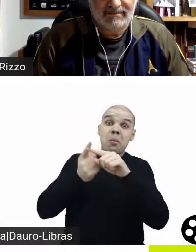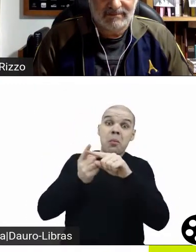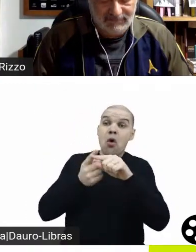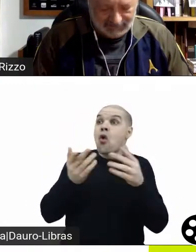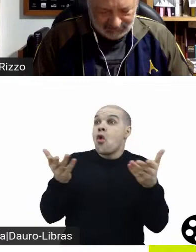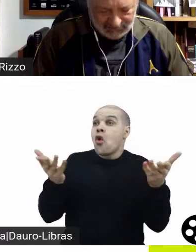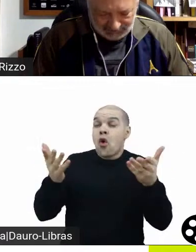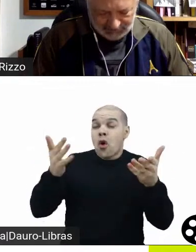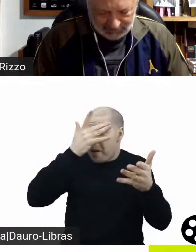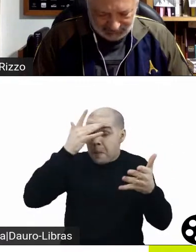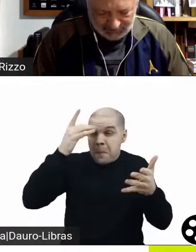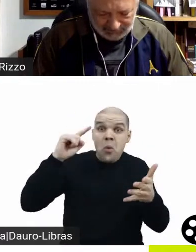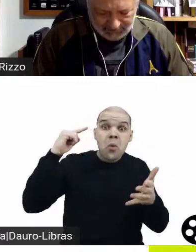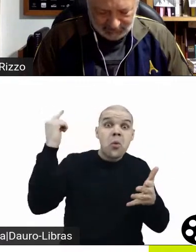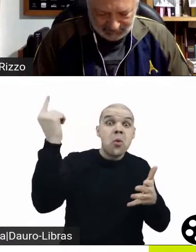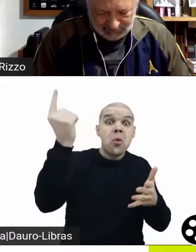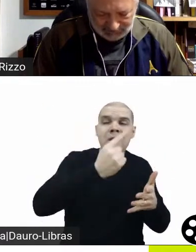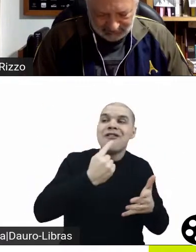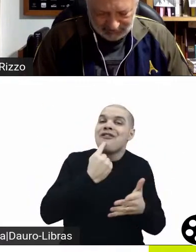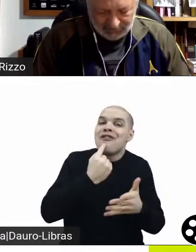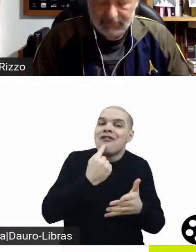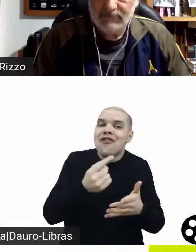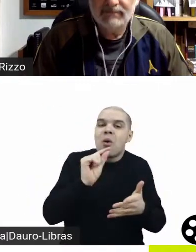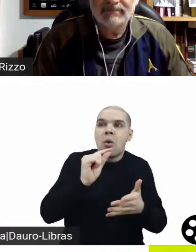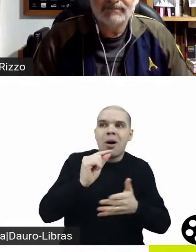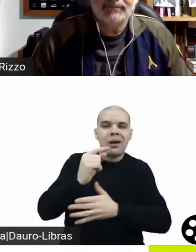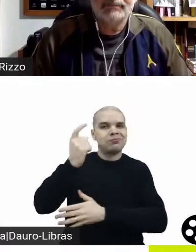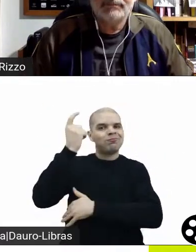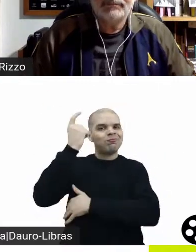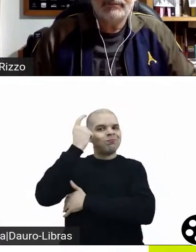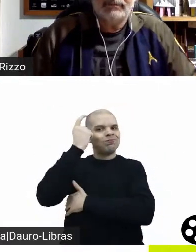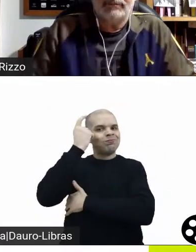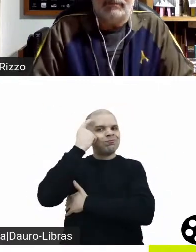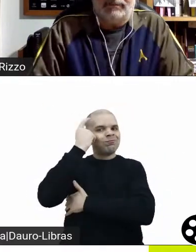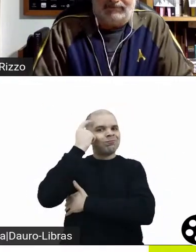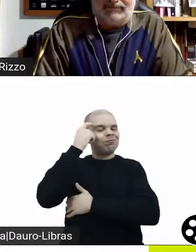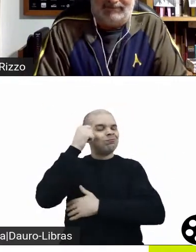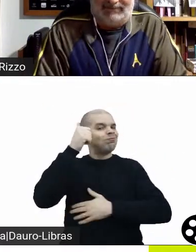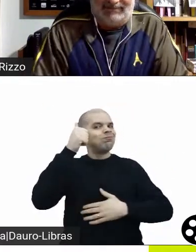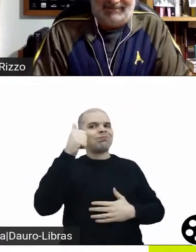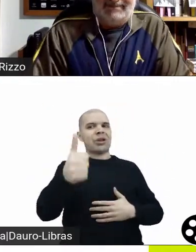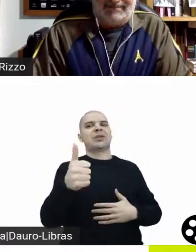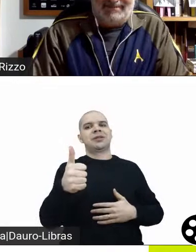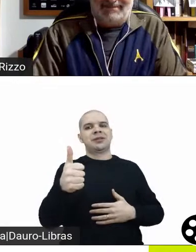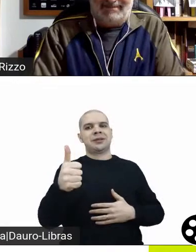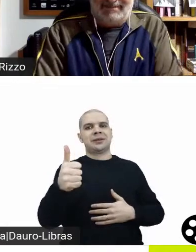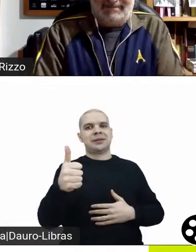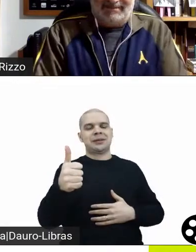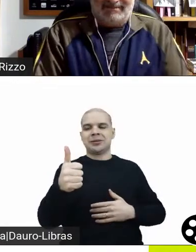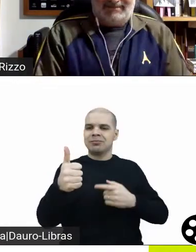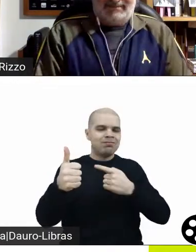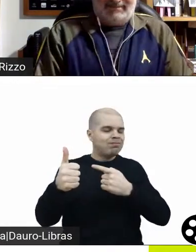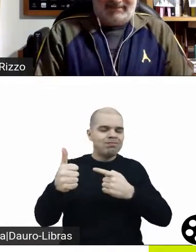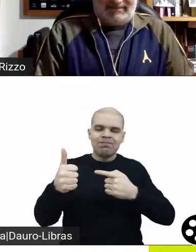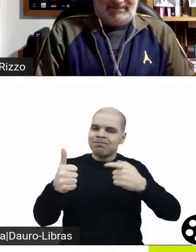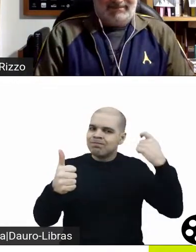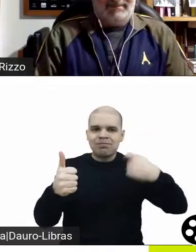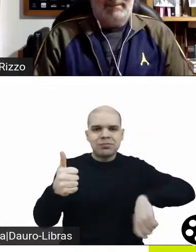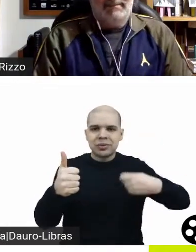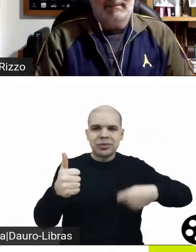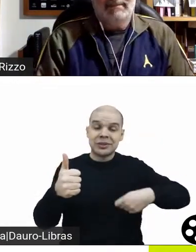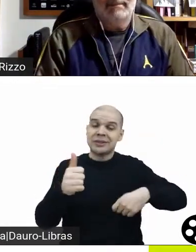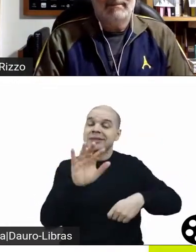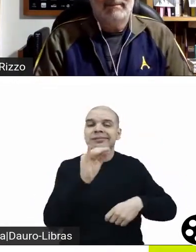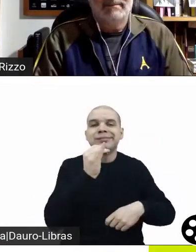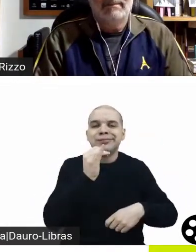com essa questão da Olimpíada. A gente tem ouvido os atletas falarem bastante disso. O filme bate bastante nessa tecla também. A gente vê a Muriel sofrendo